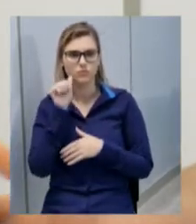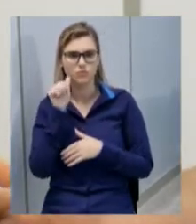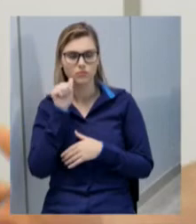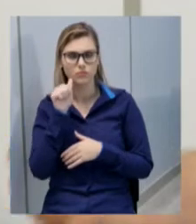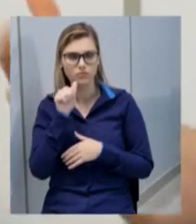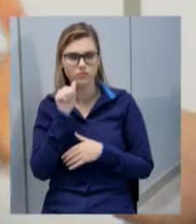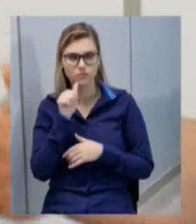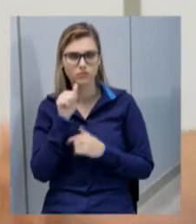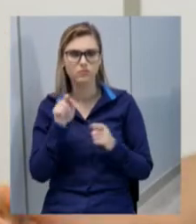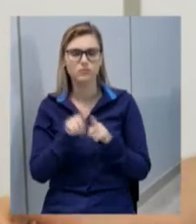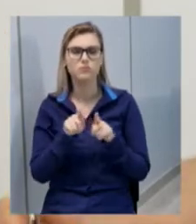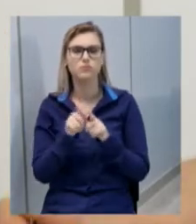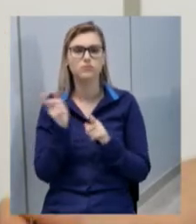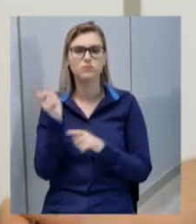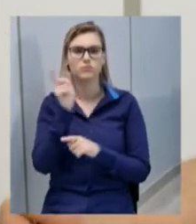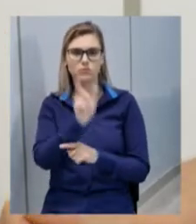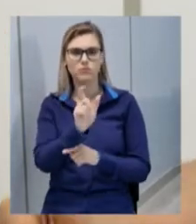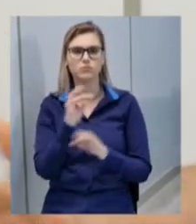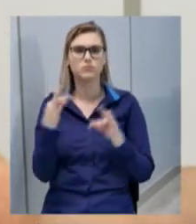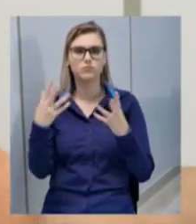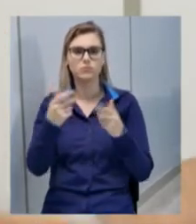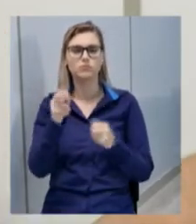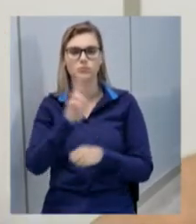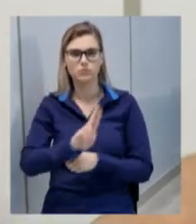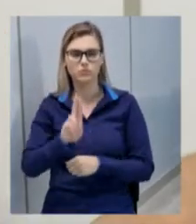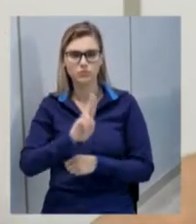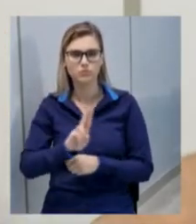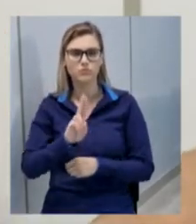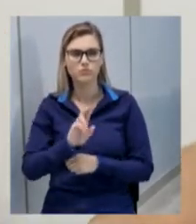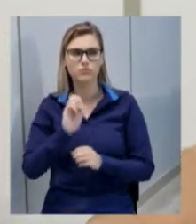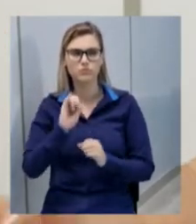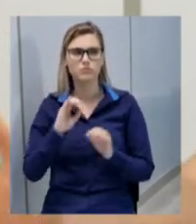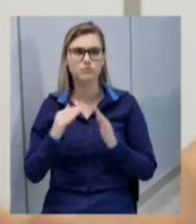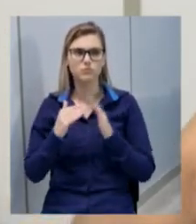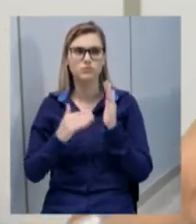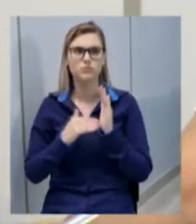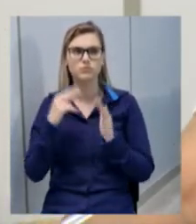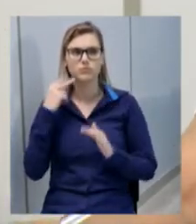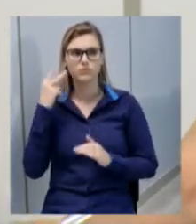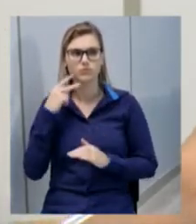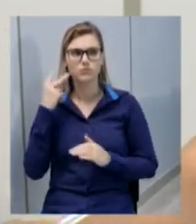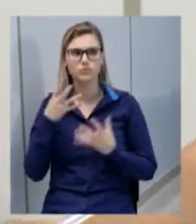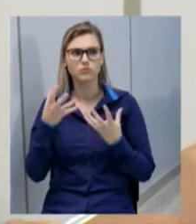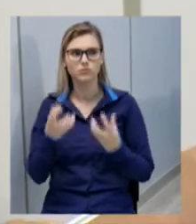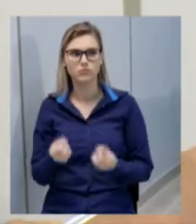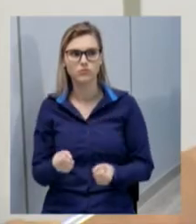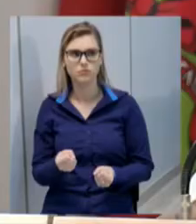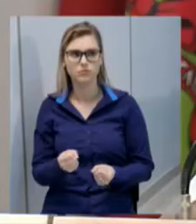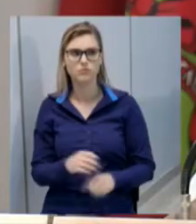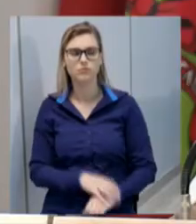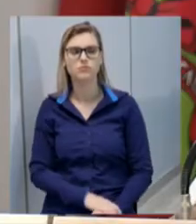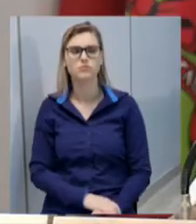feminina e colocar para todos os usuários se assim todos os vereadores forem a favor é claro